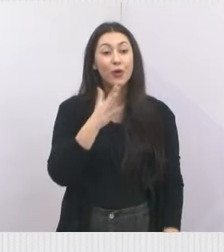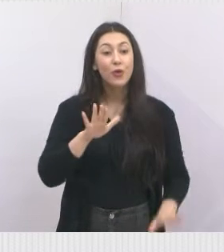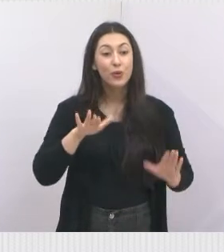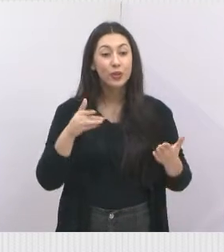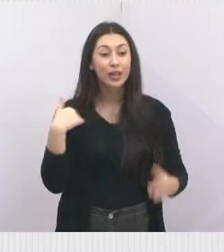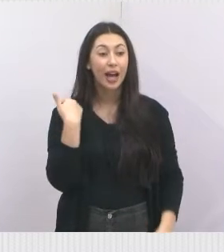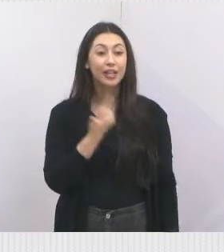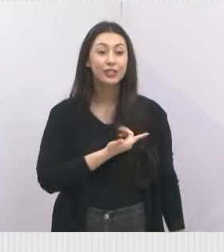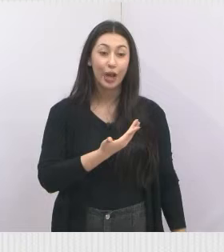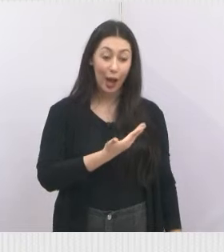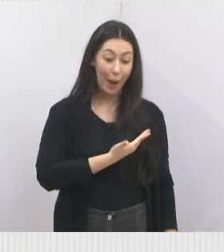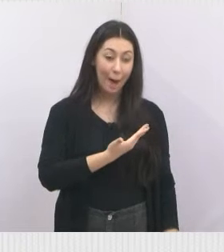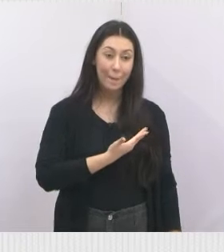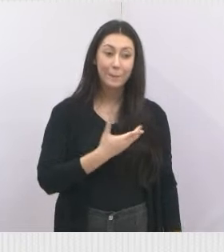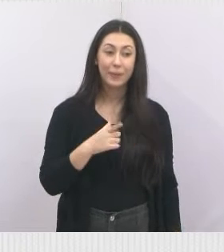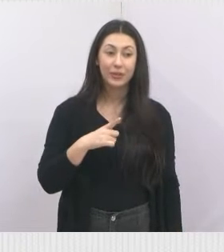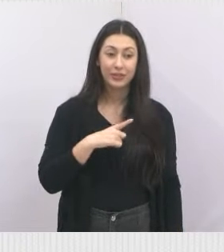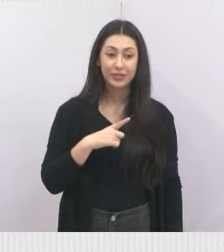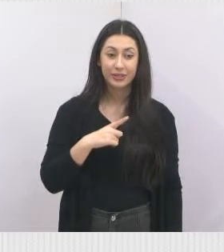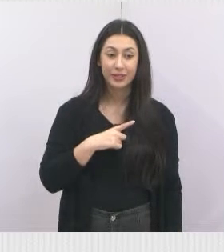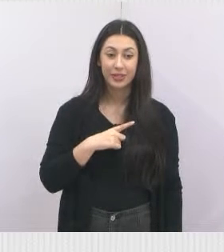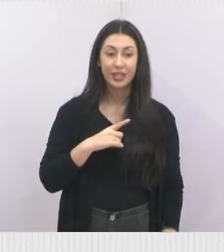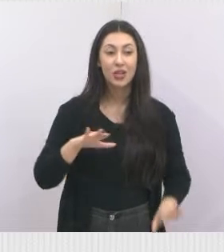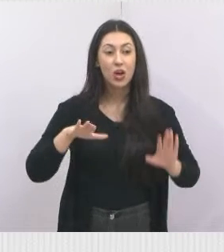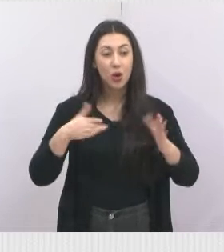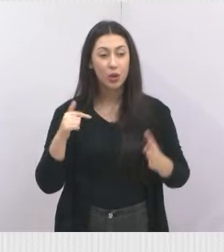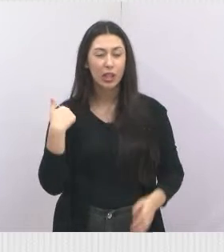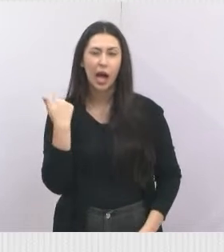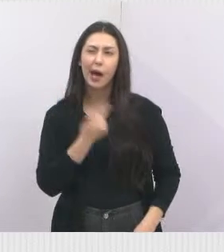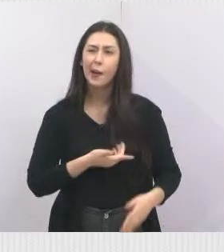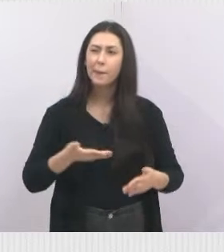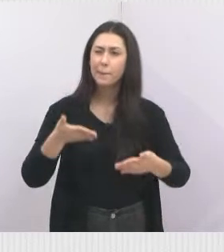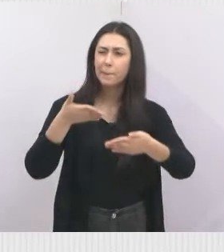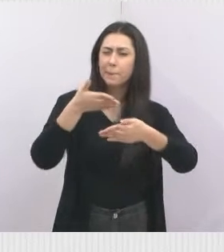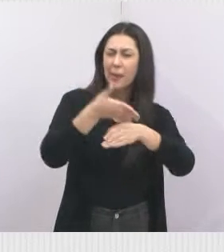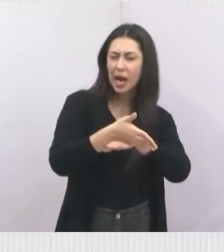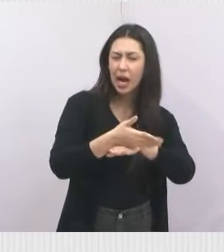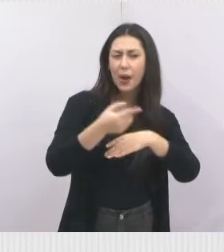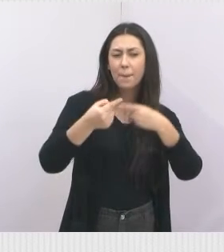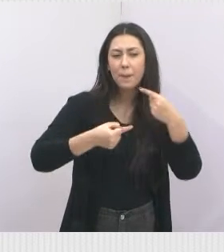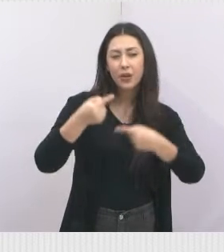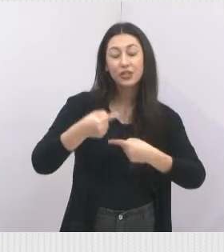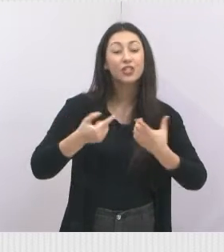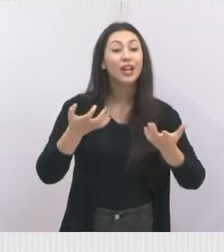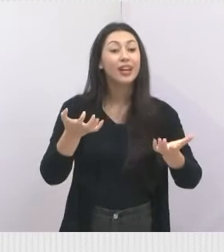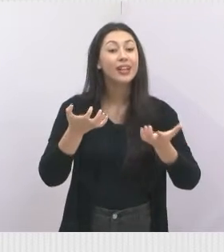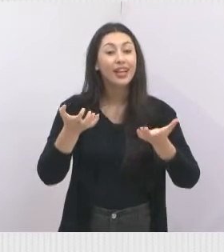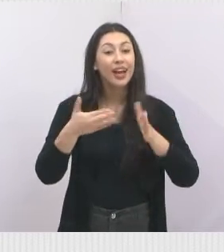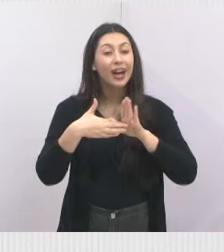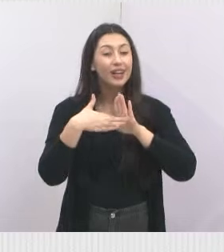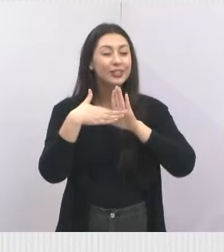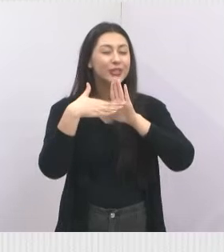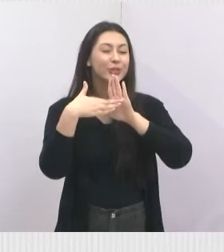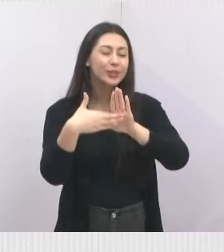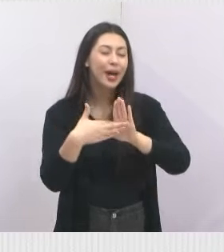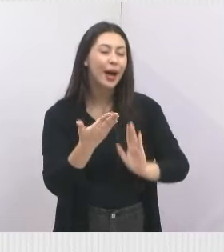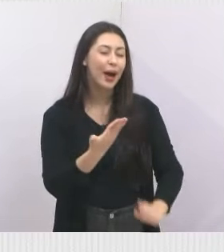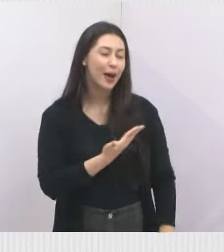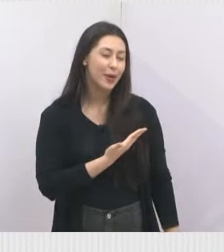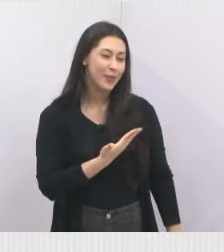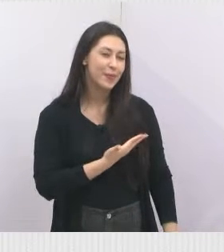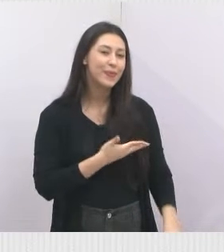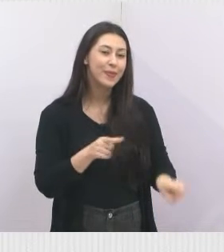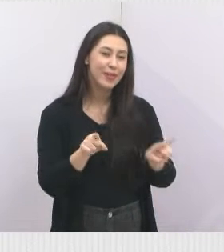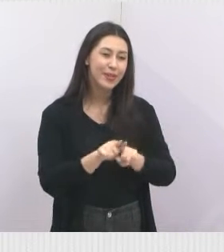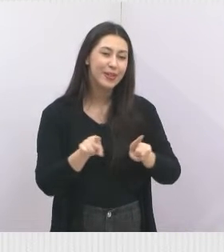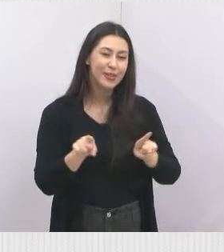tem amigos, né? E a gente, quando a gente se envolve na política, a gente quer favorecer também essas pessoas que nos pedem, né?